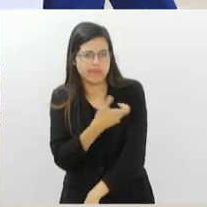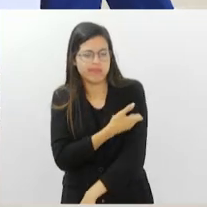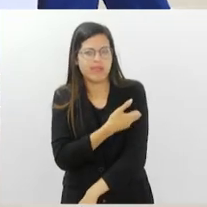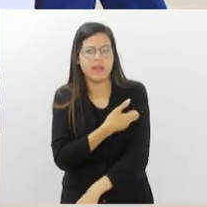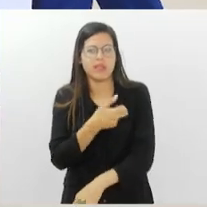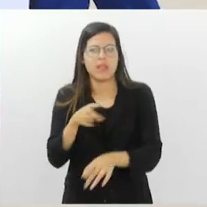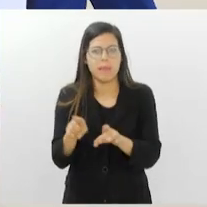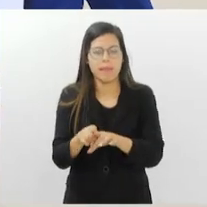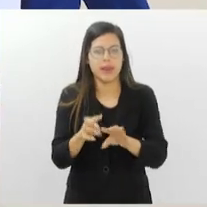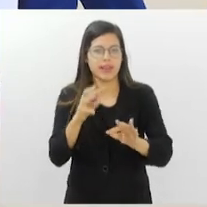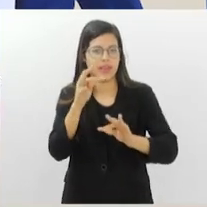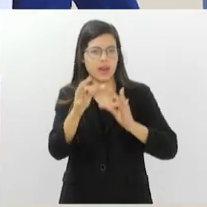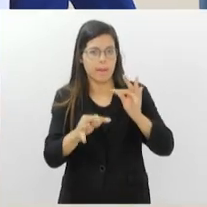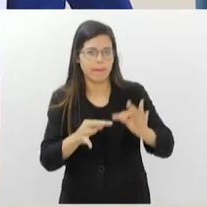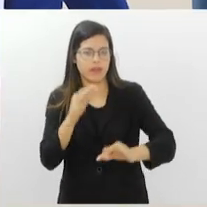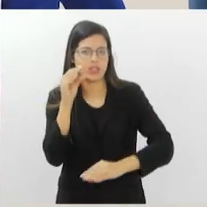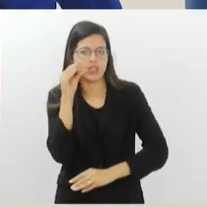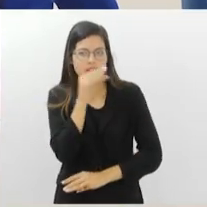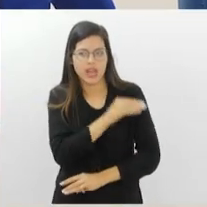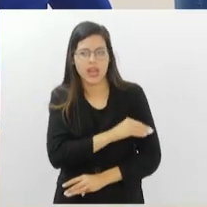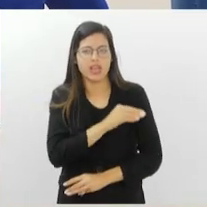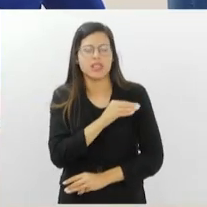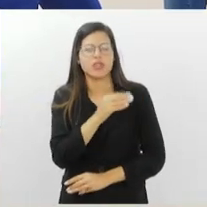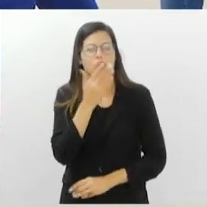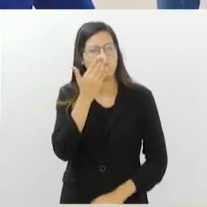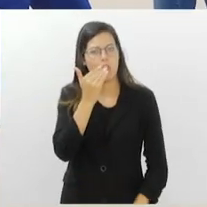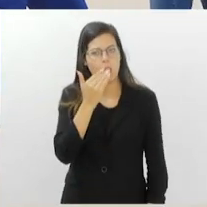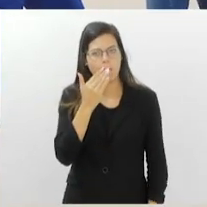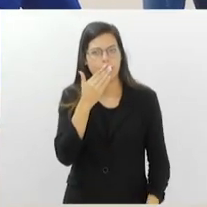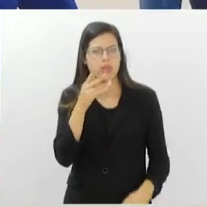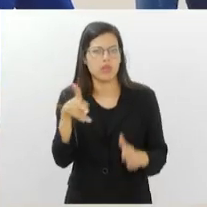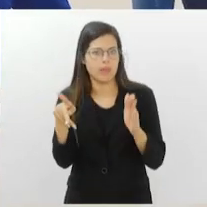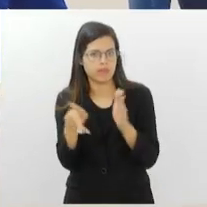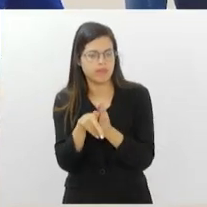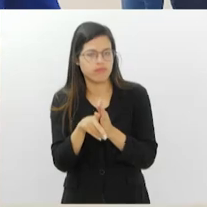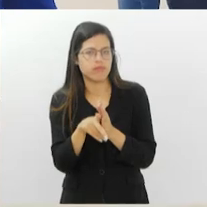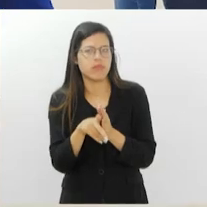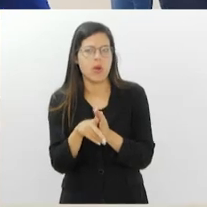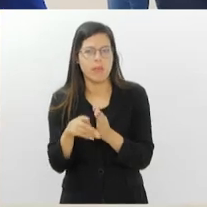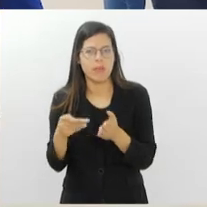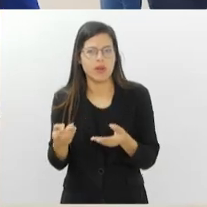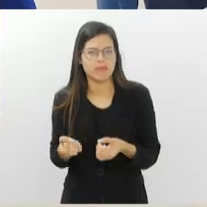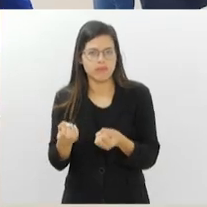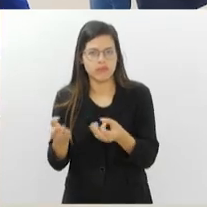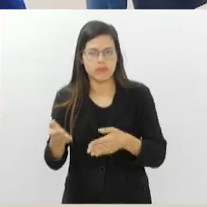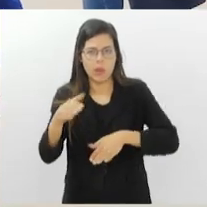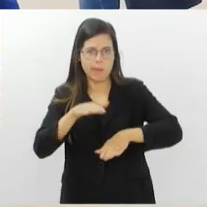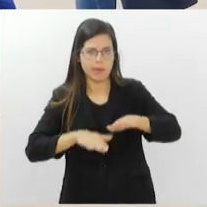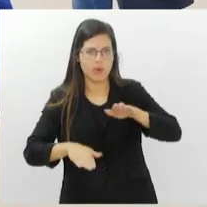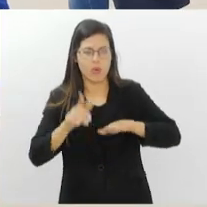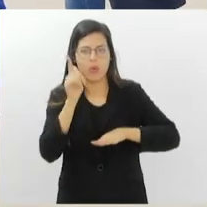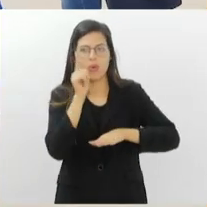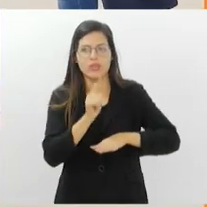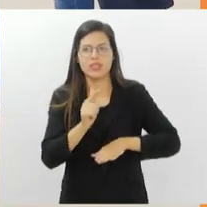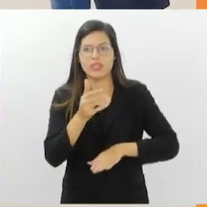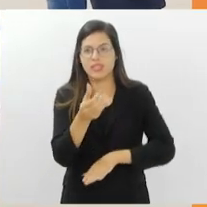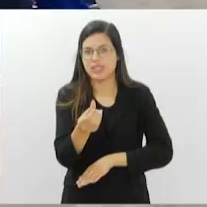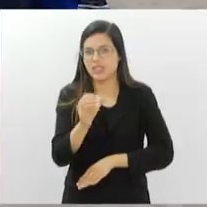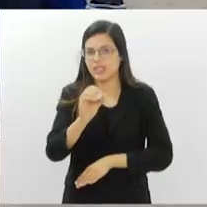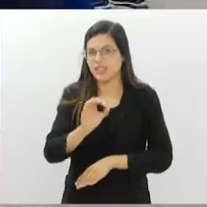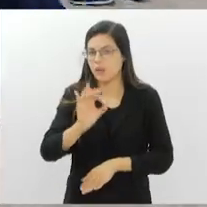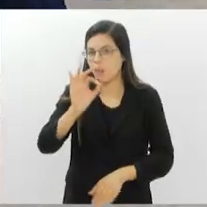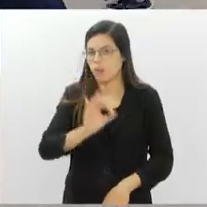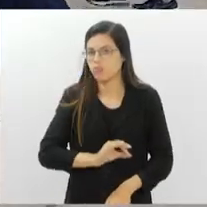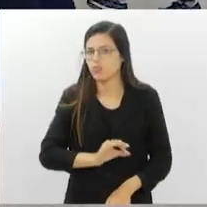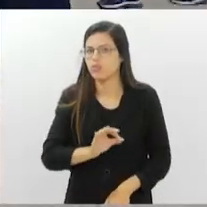aquecimento e dieta especialmente formulada que permitiu que os pinguins tivessem um aumento de peso de até 60%.